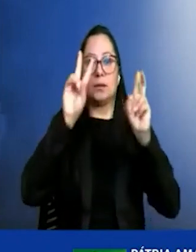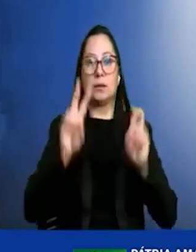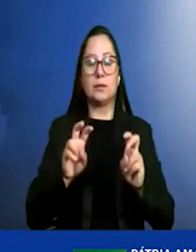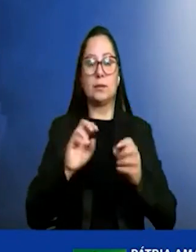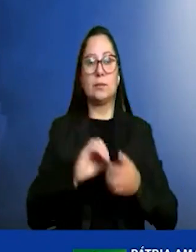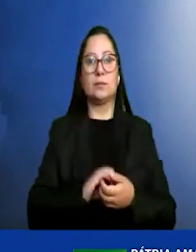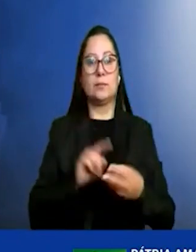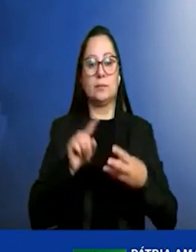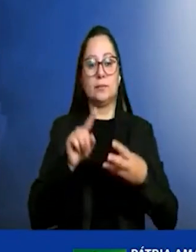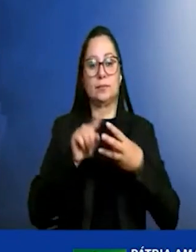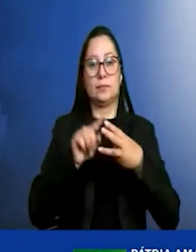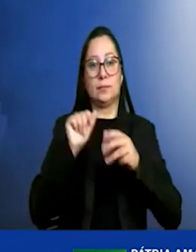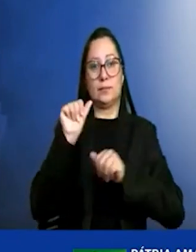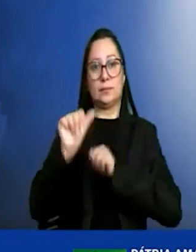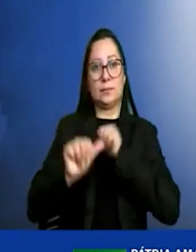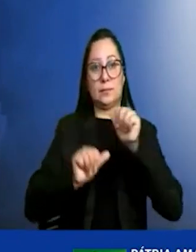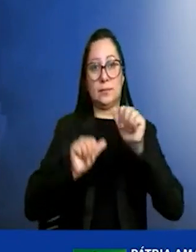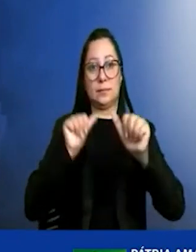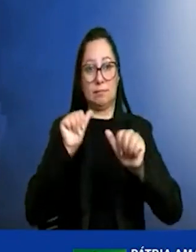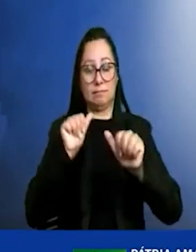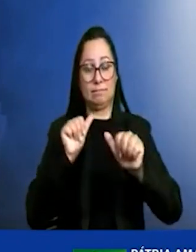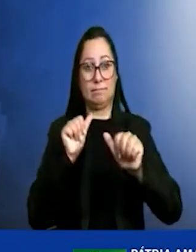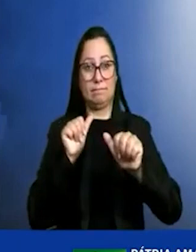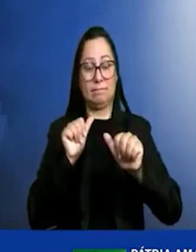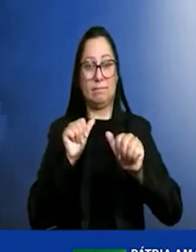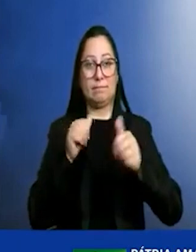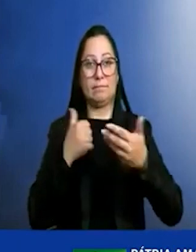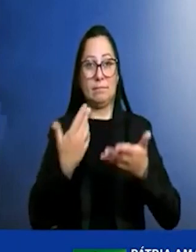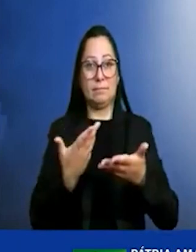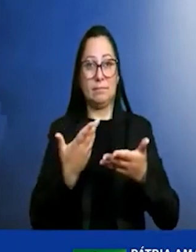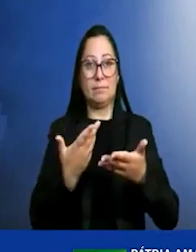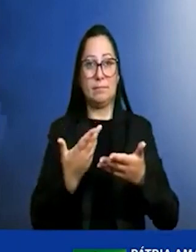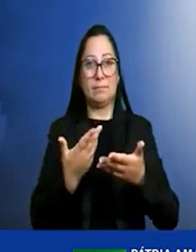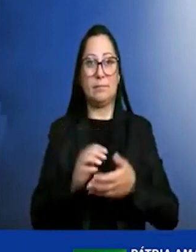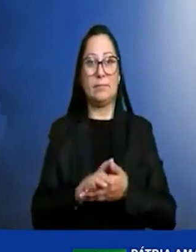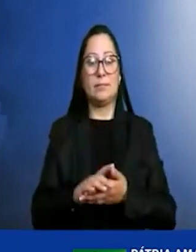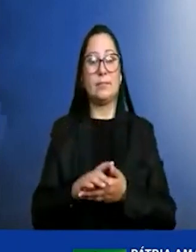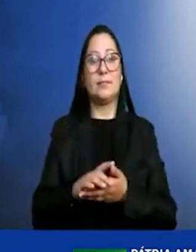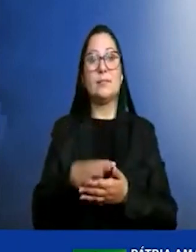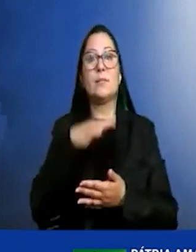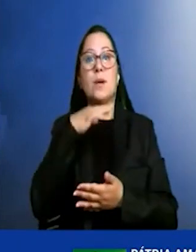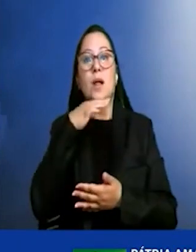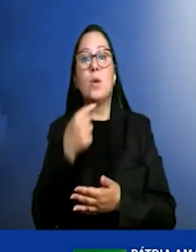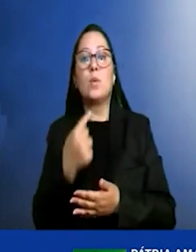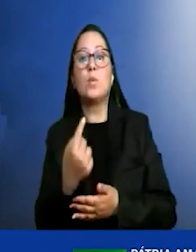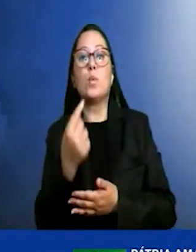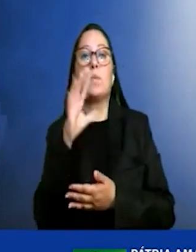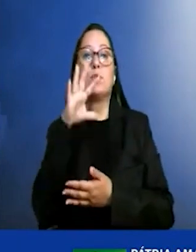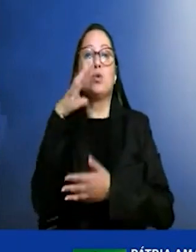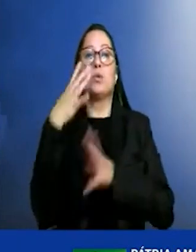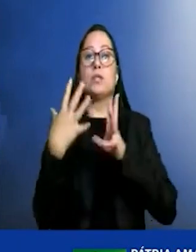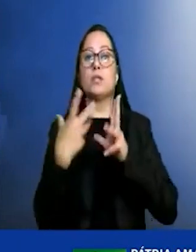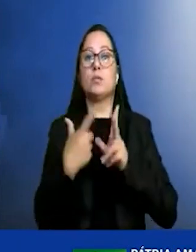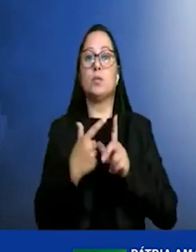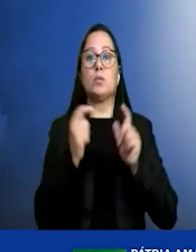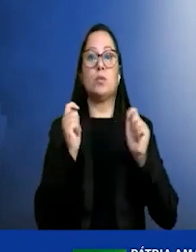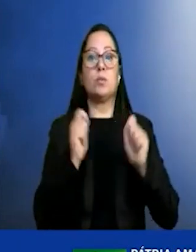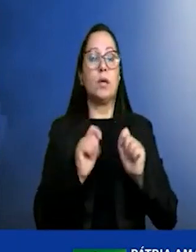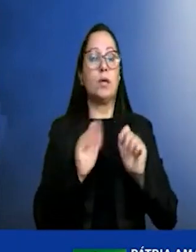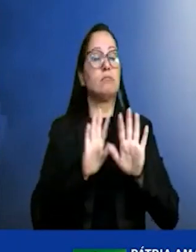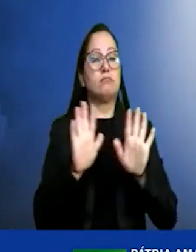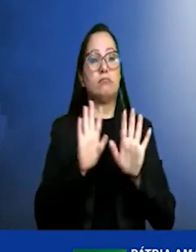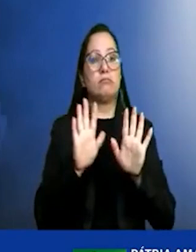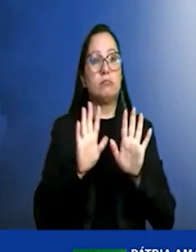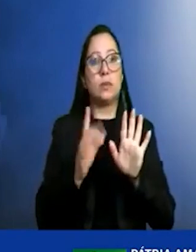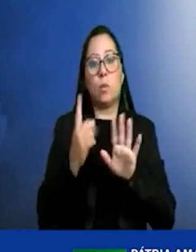transição então não há assim uma única solução ideal para o mundo mesmo para um único país é